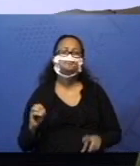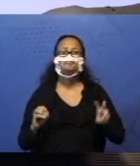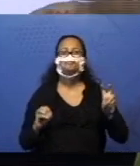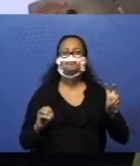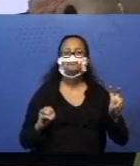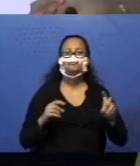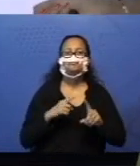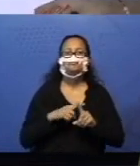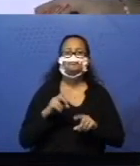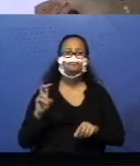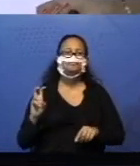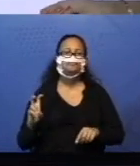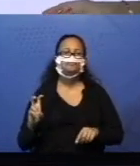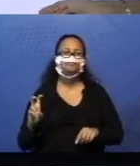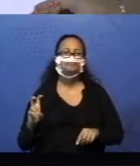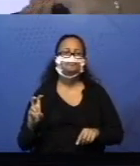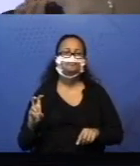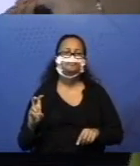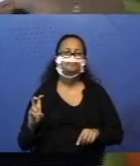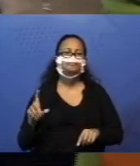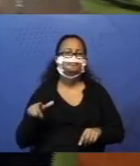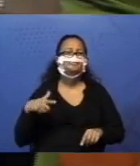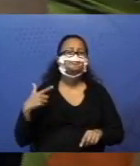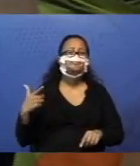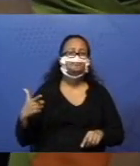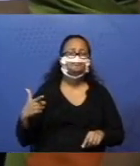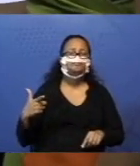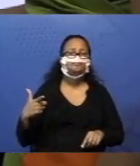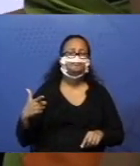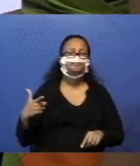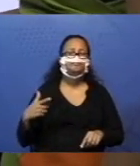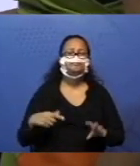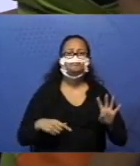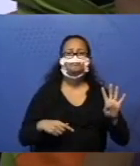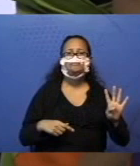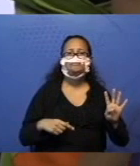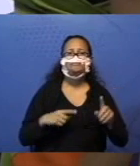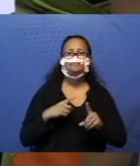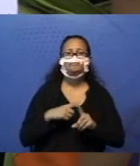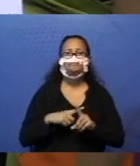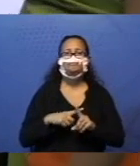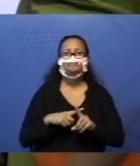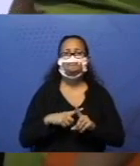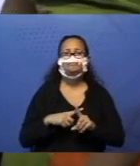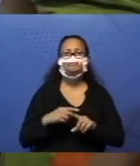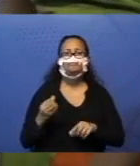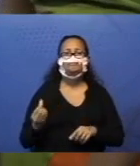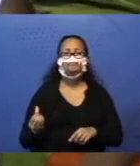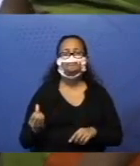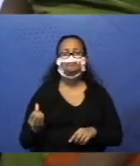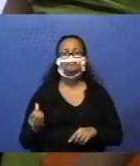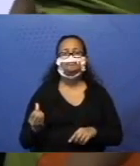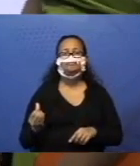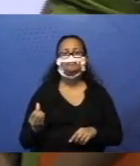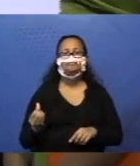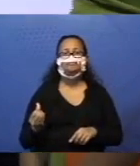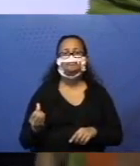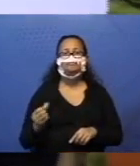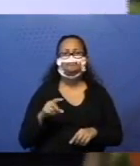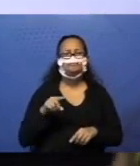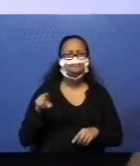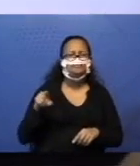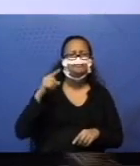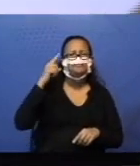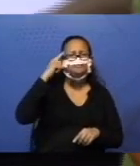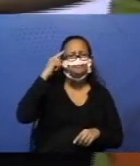mais cinco. Outro jeito de dar dez. Quatro mais seis. Vai pensando.